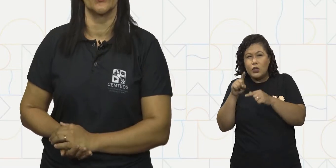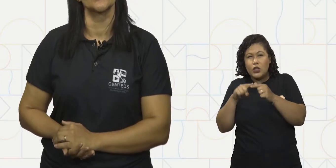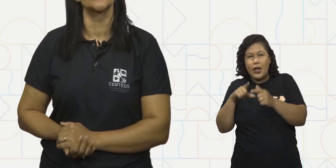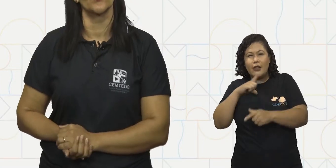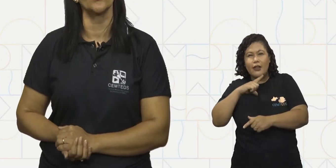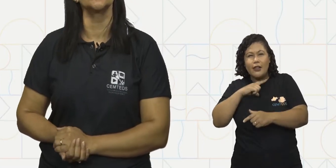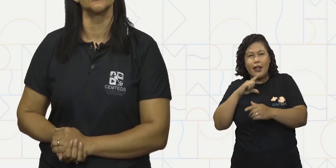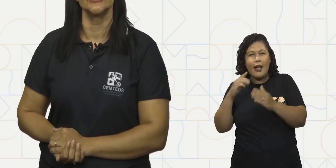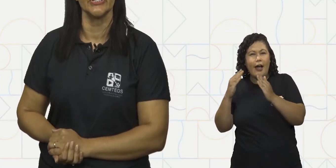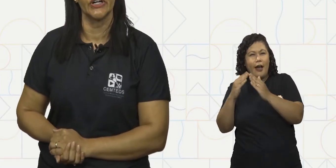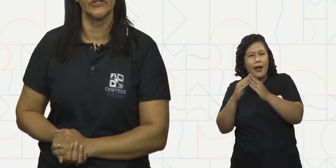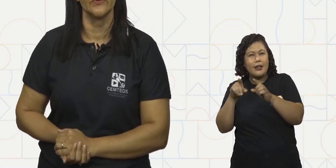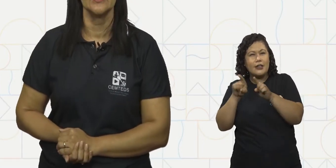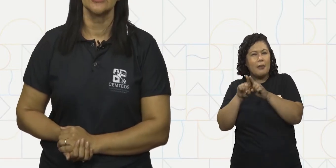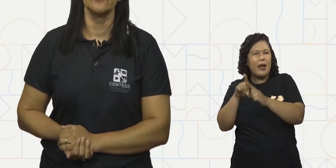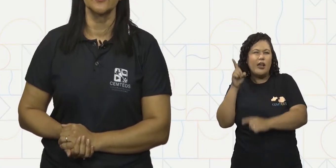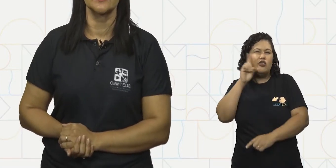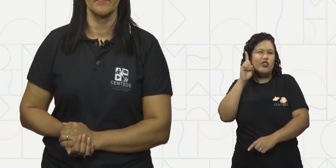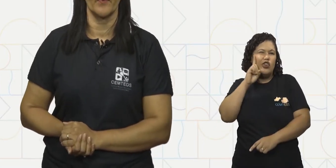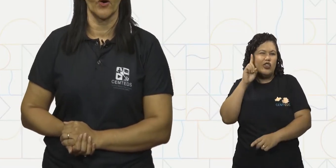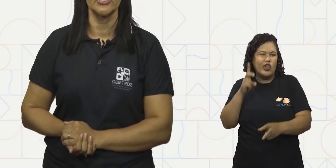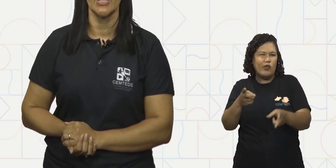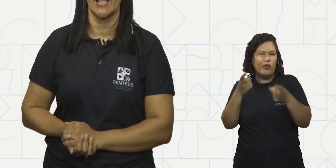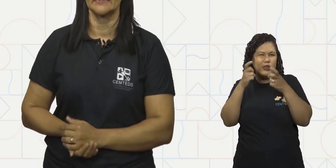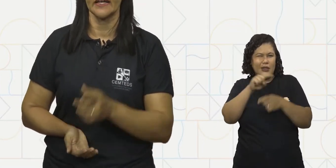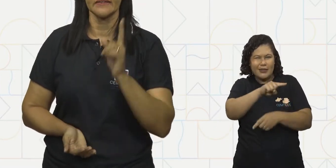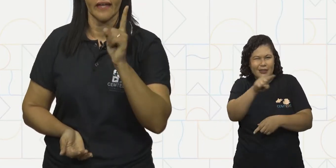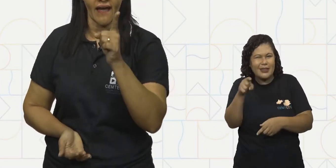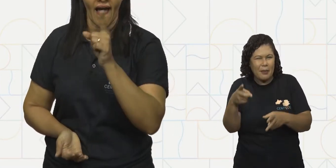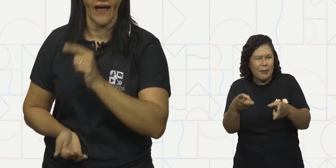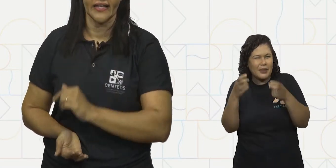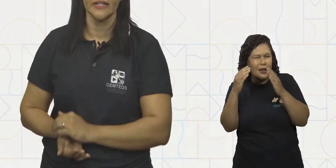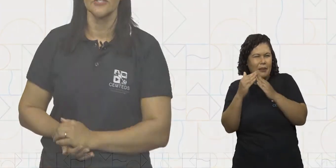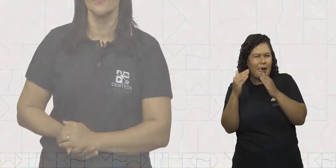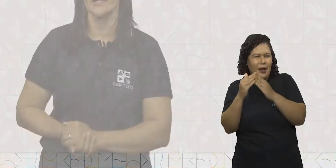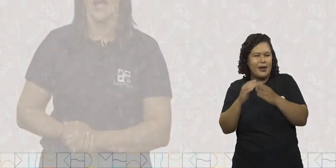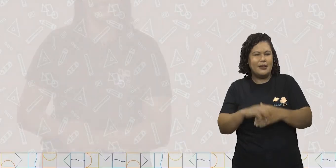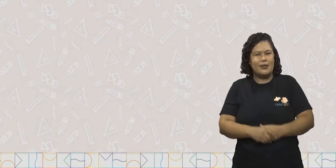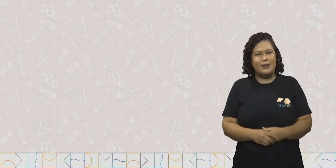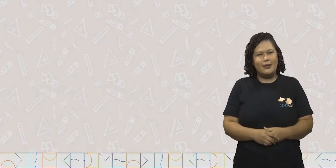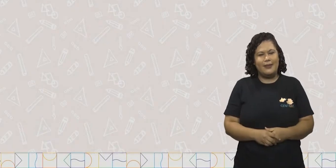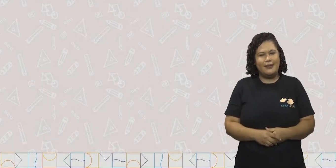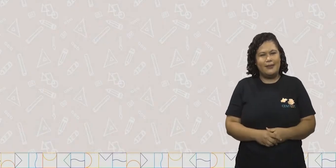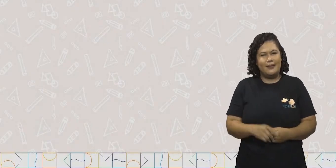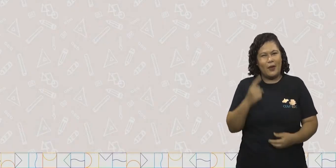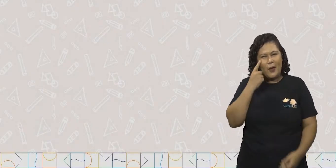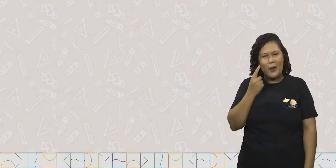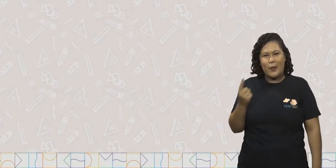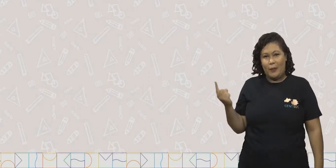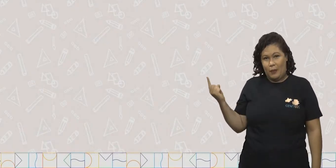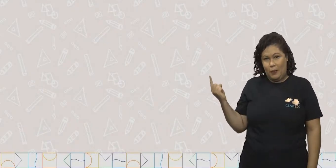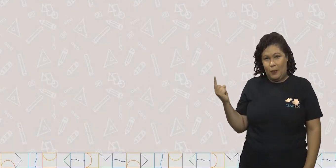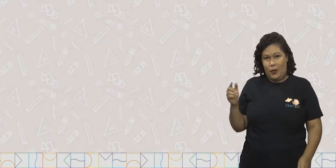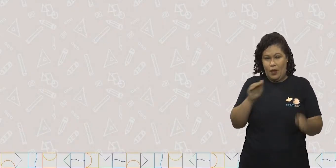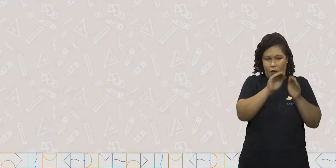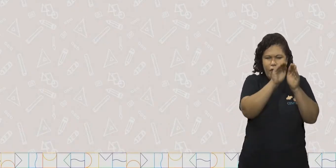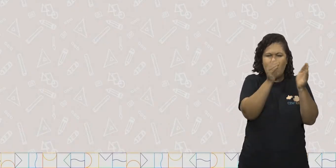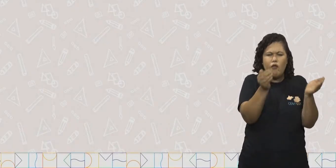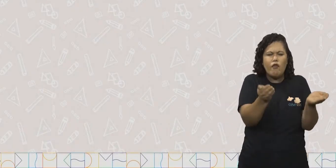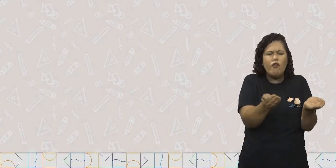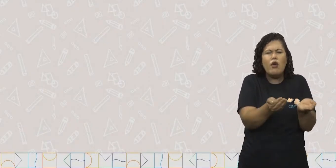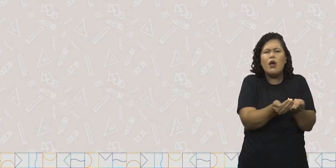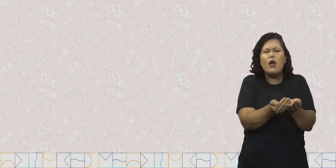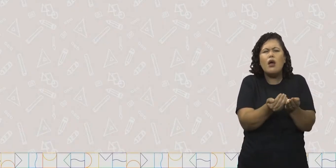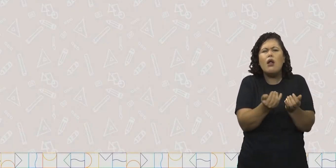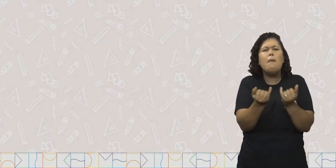do nosso cotidiano, que você pode até ter aí na sua casa. A esfera se